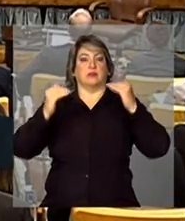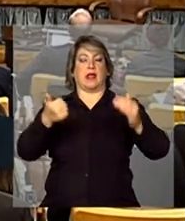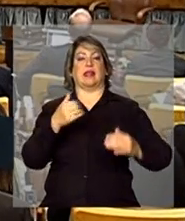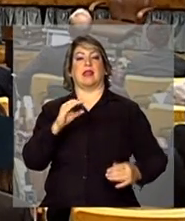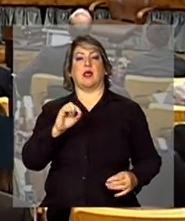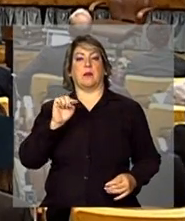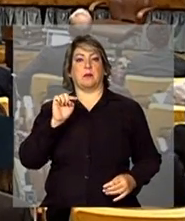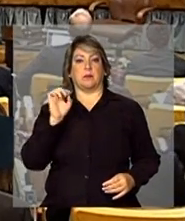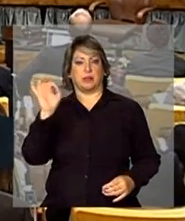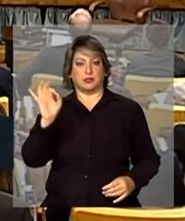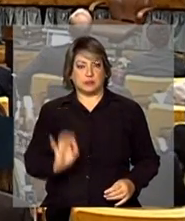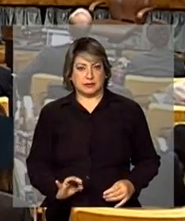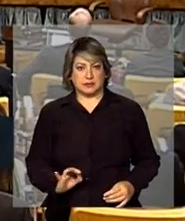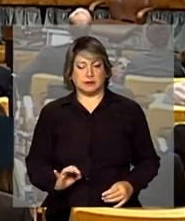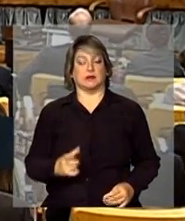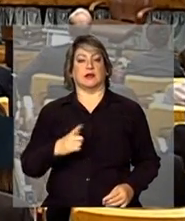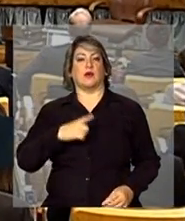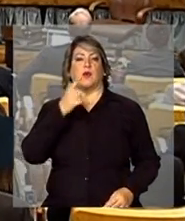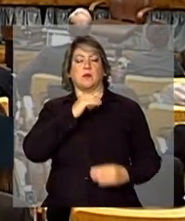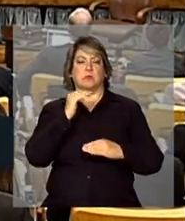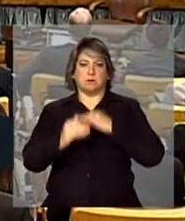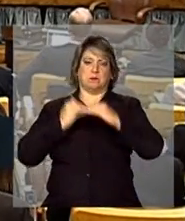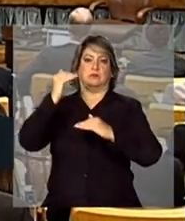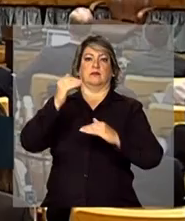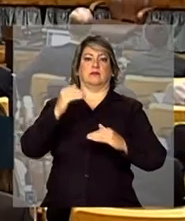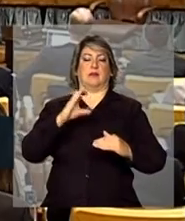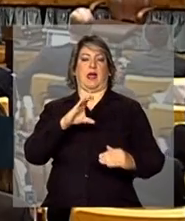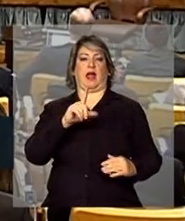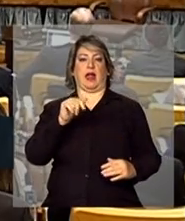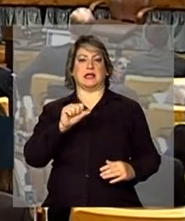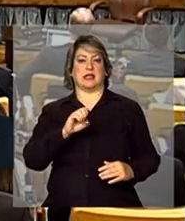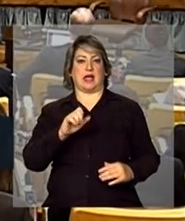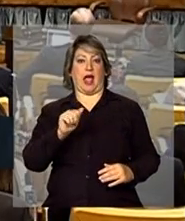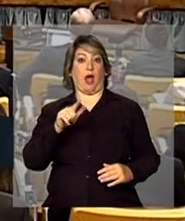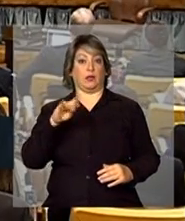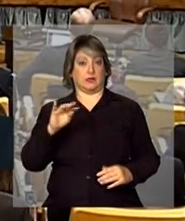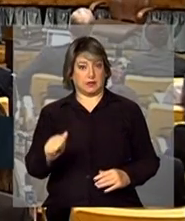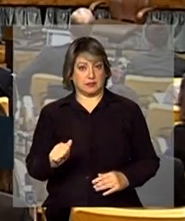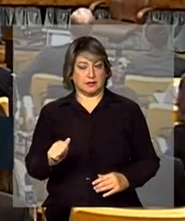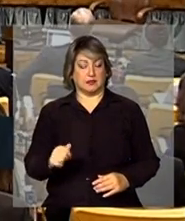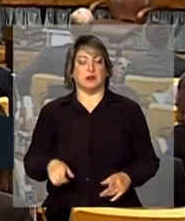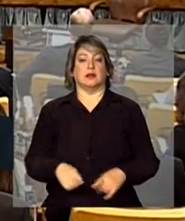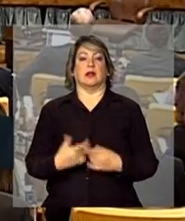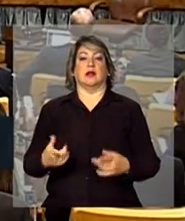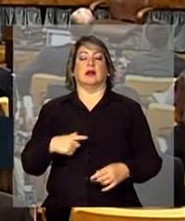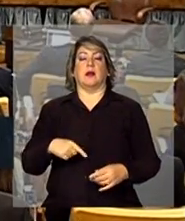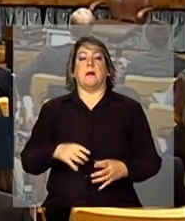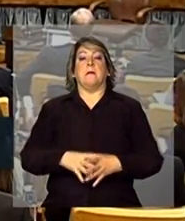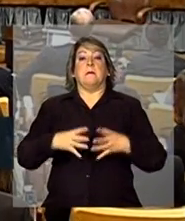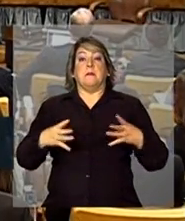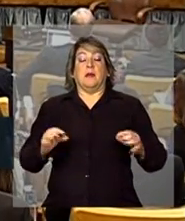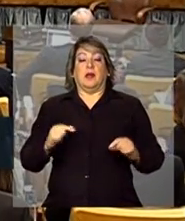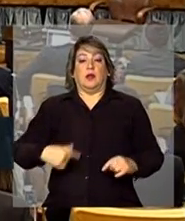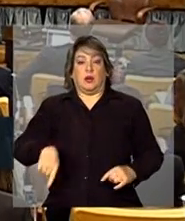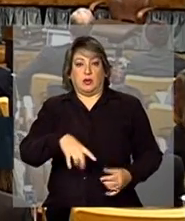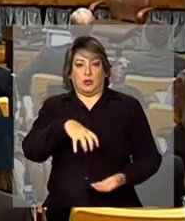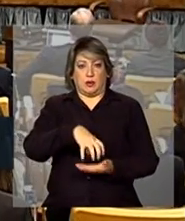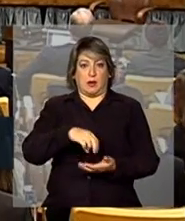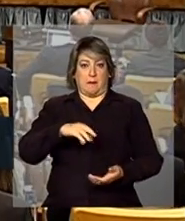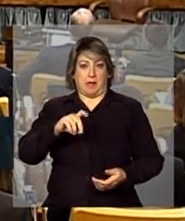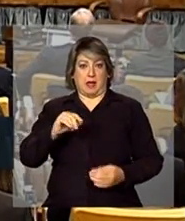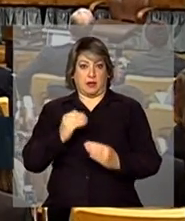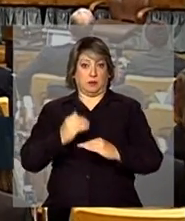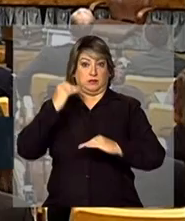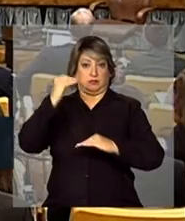10 pontos percentuais. Mas, mais do que a classe média crescer em 10 pontos percentuais, o impressionante é que, hoje,